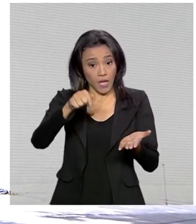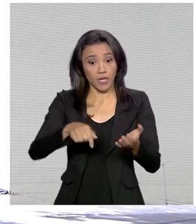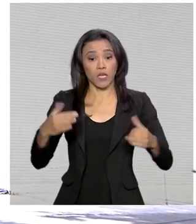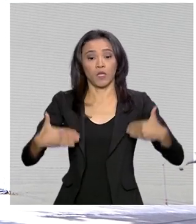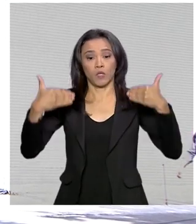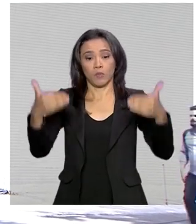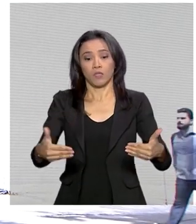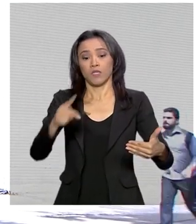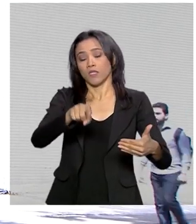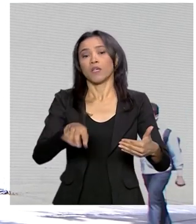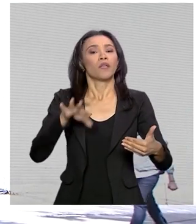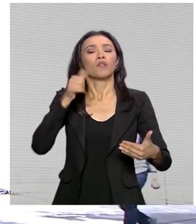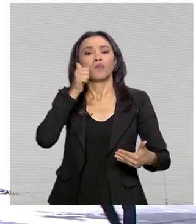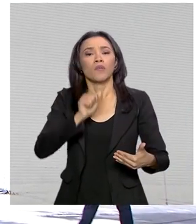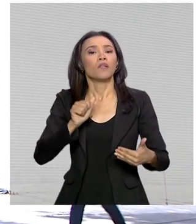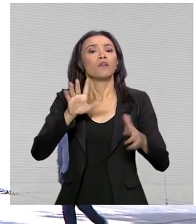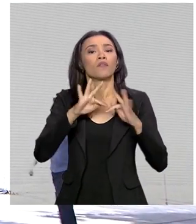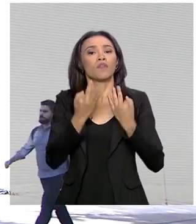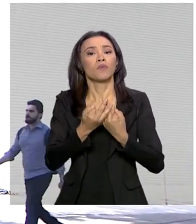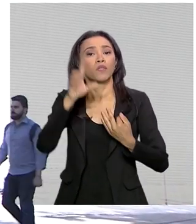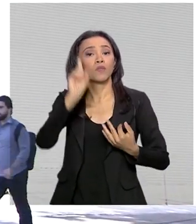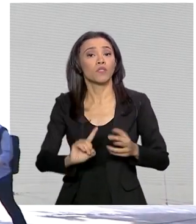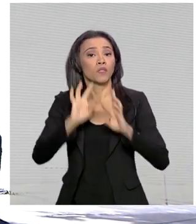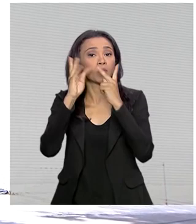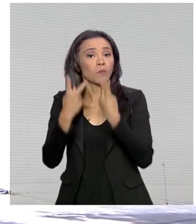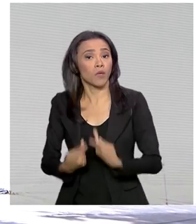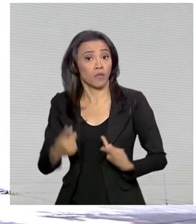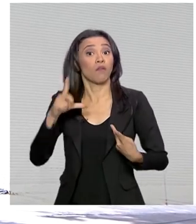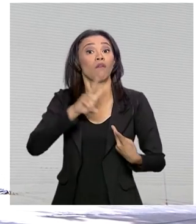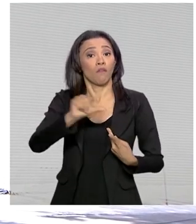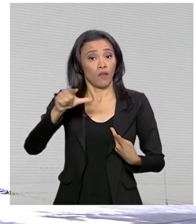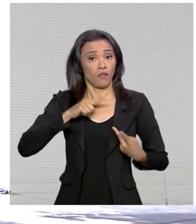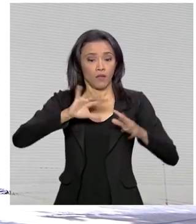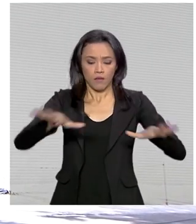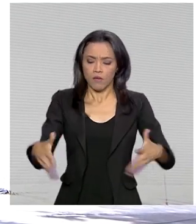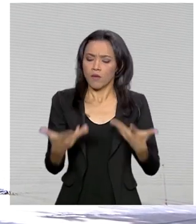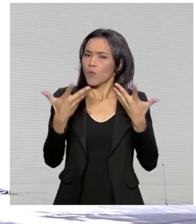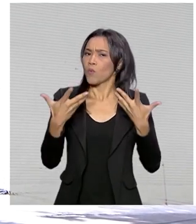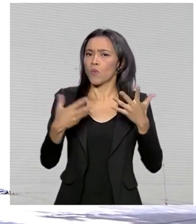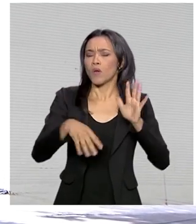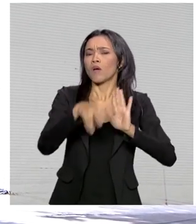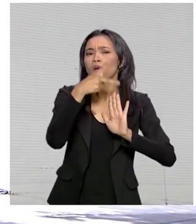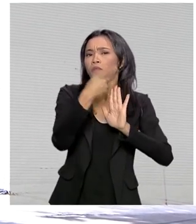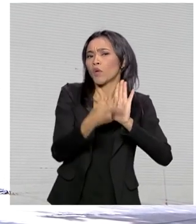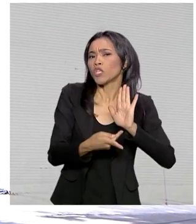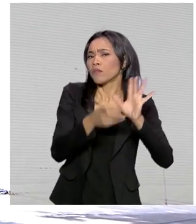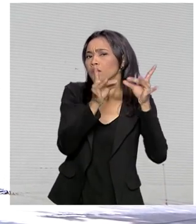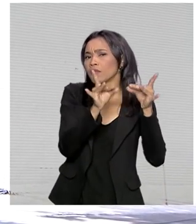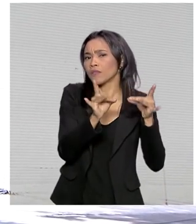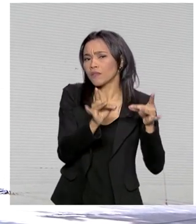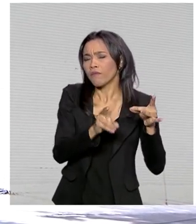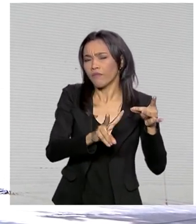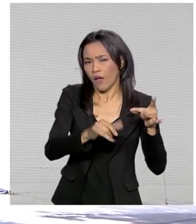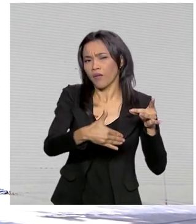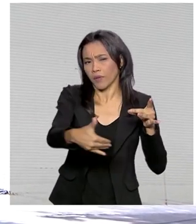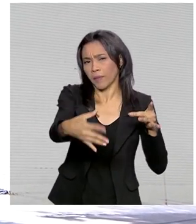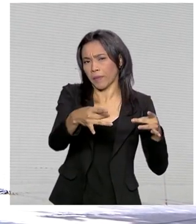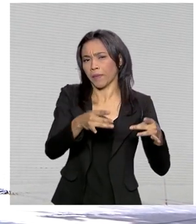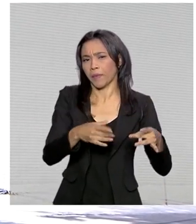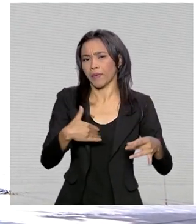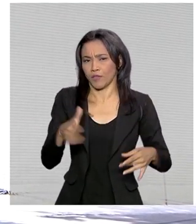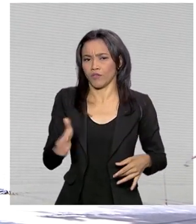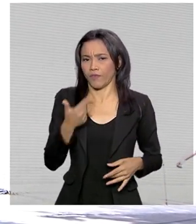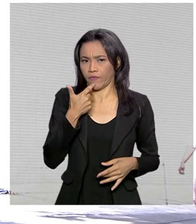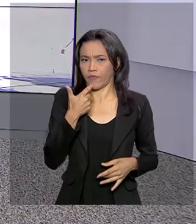e dos Direitos Humanos, será realizada uma cerimônia para detalhar esse projeto e essas três fases que eu acabei de comentar.